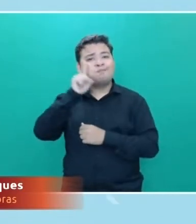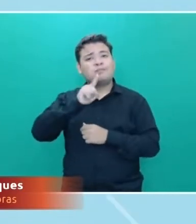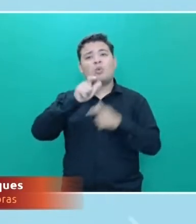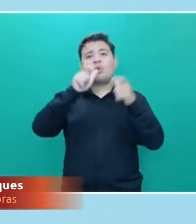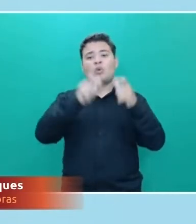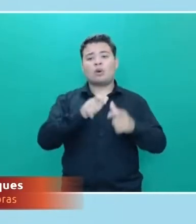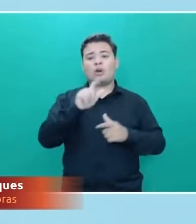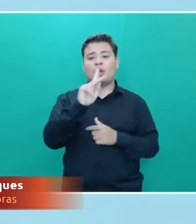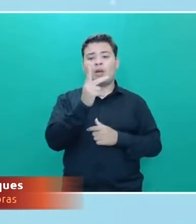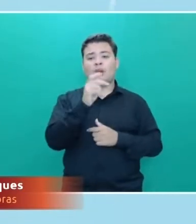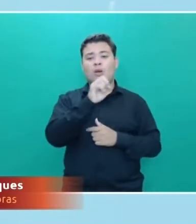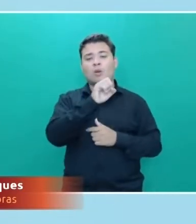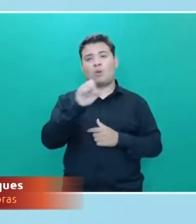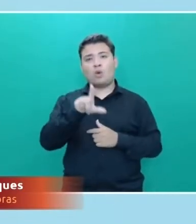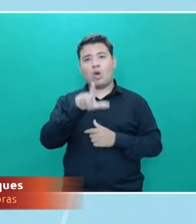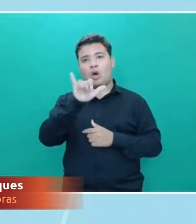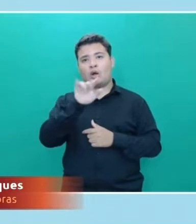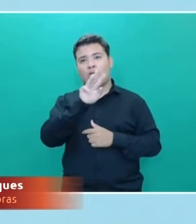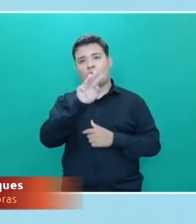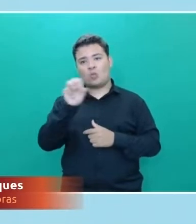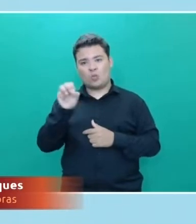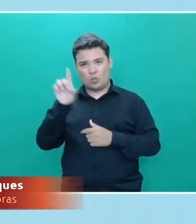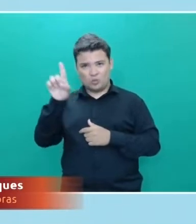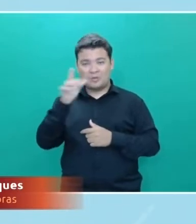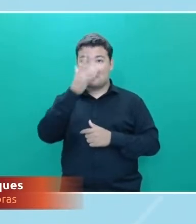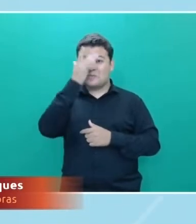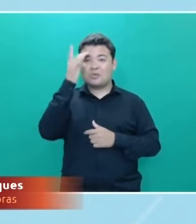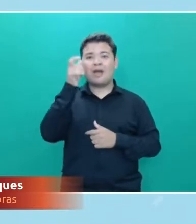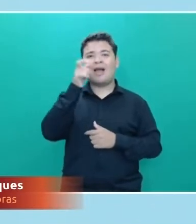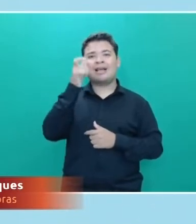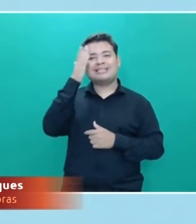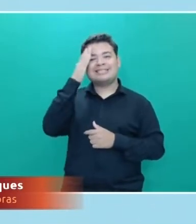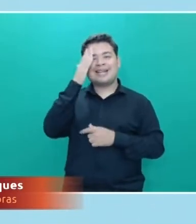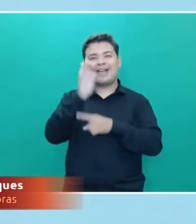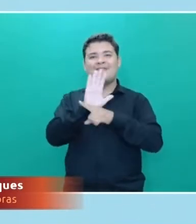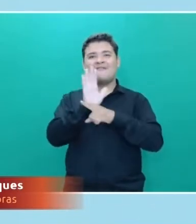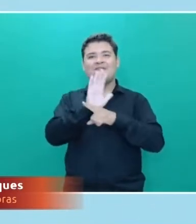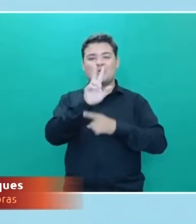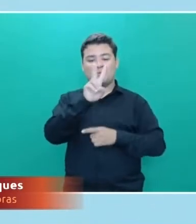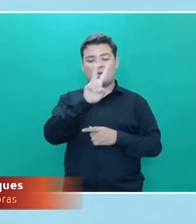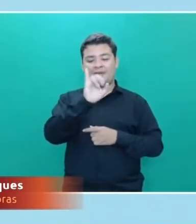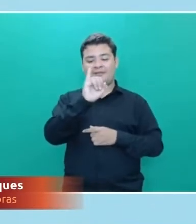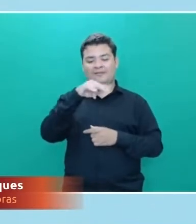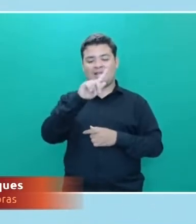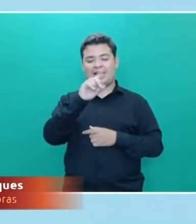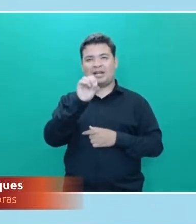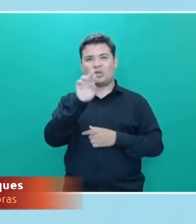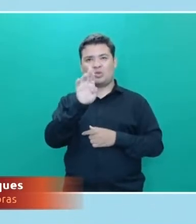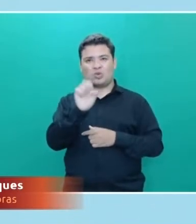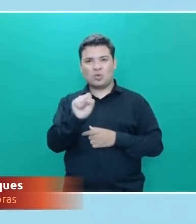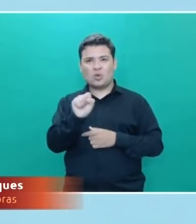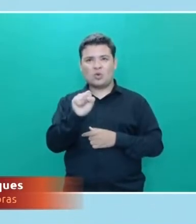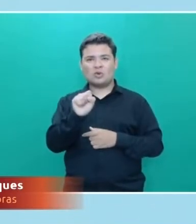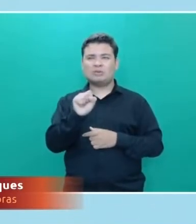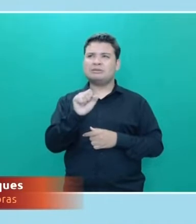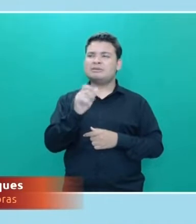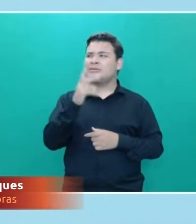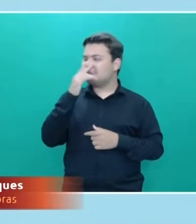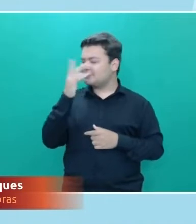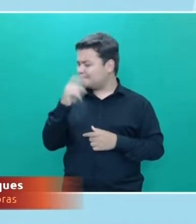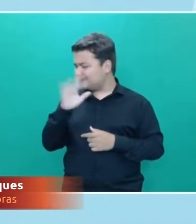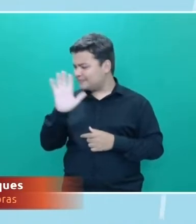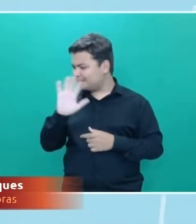Quem assistiu aí Vingadores, acho que foi... não, minto. O Capitão América...